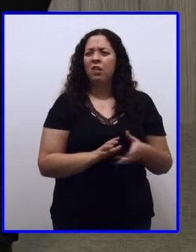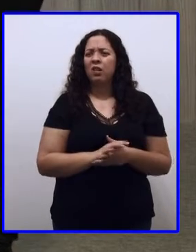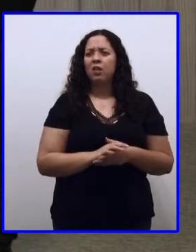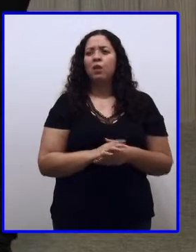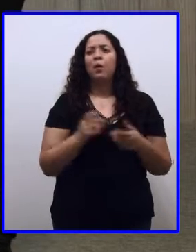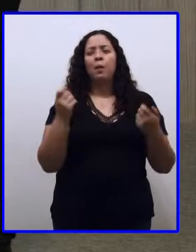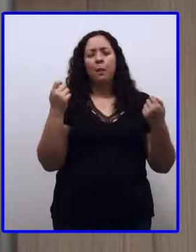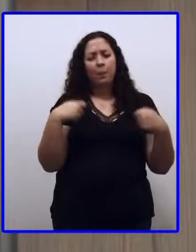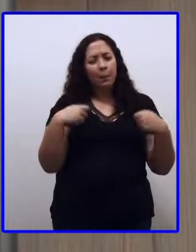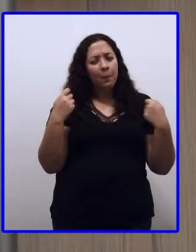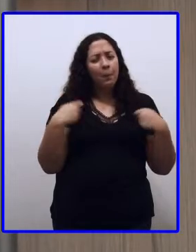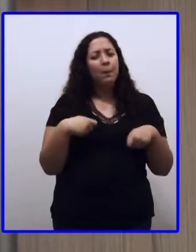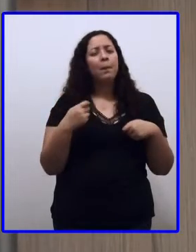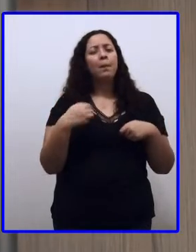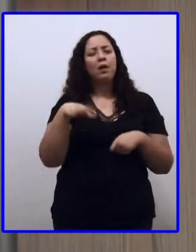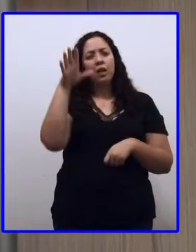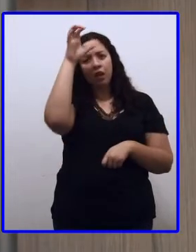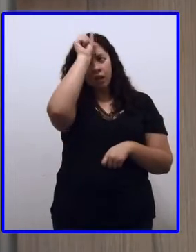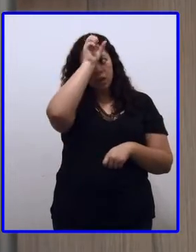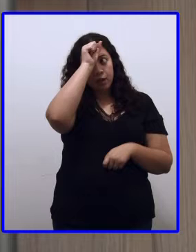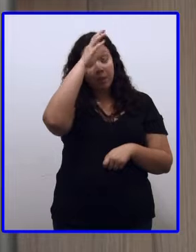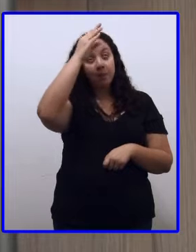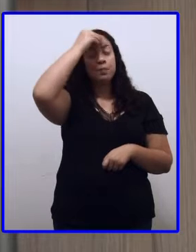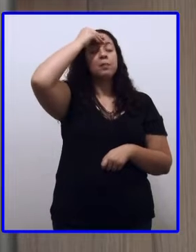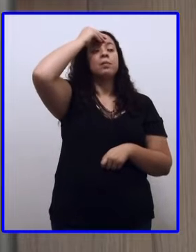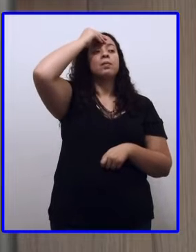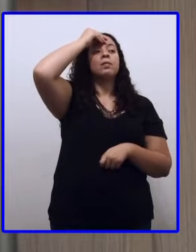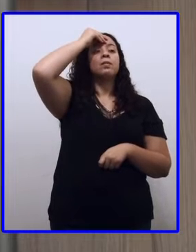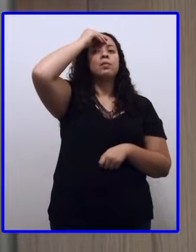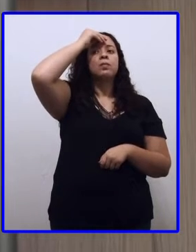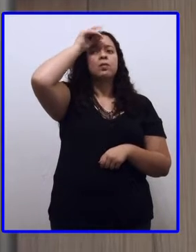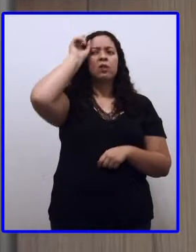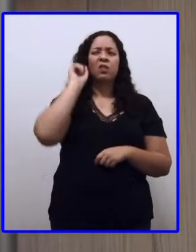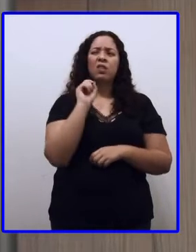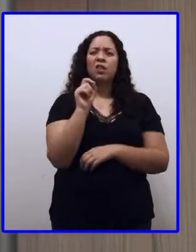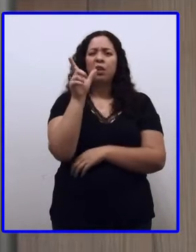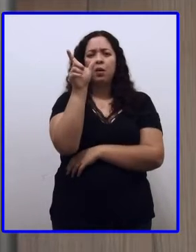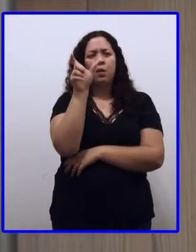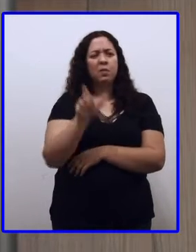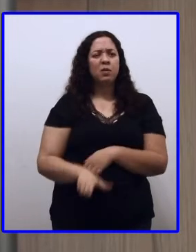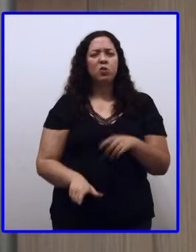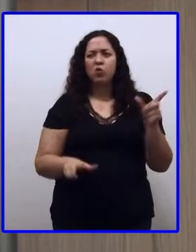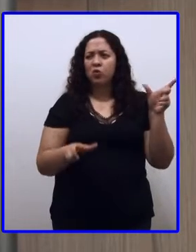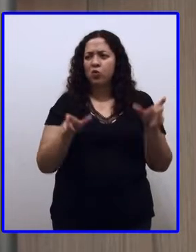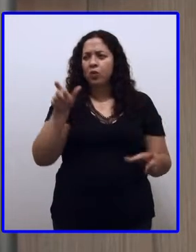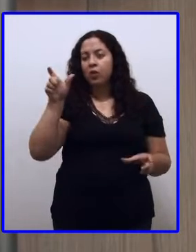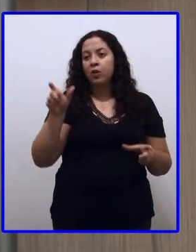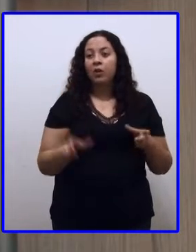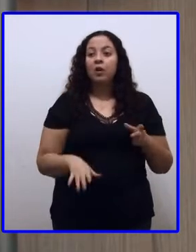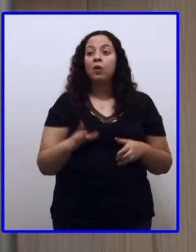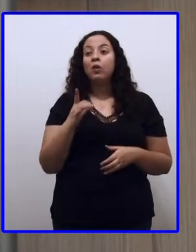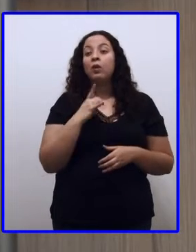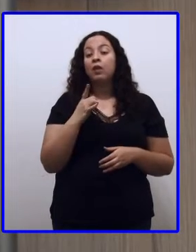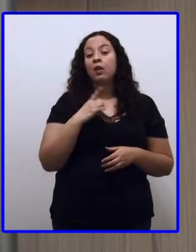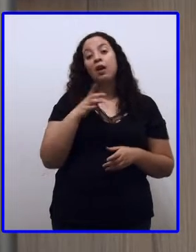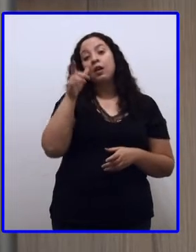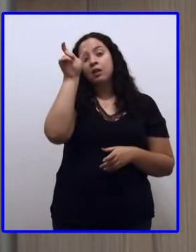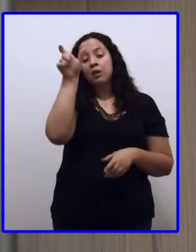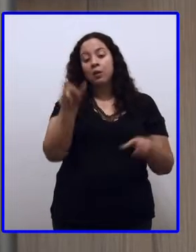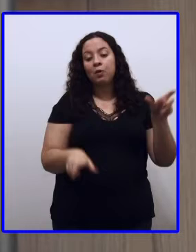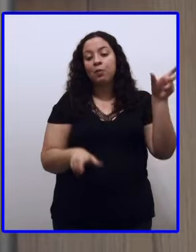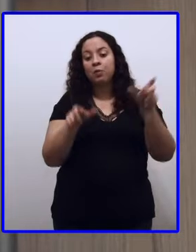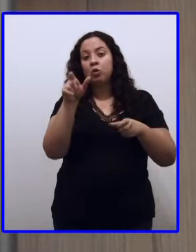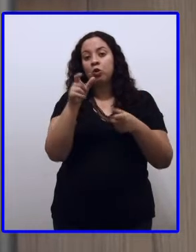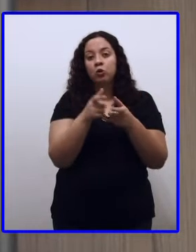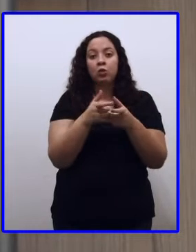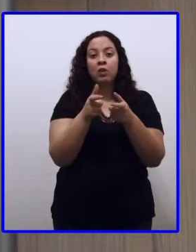desde... Há muitos encontros que estamos aqui, nós temos falado sobre pessoa. Então, temos as pessoas gramaticais. Lembra